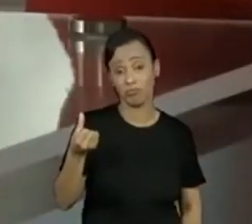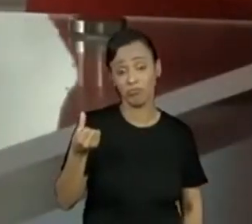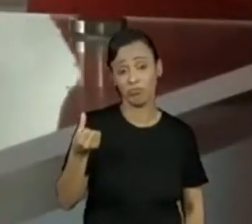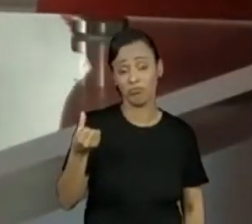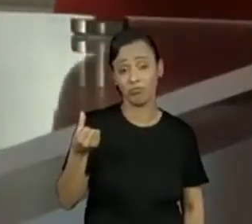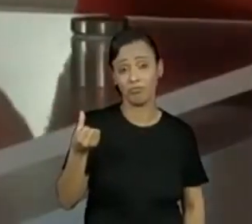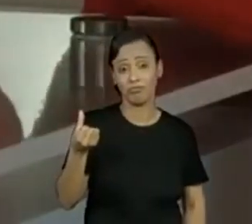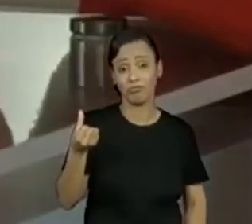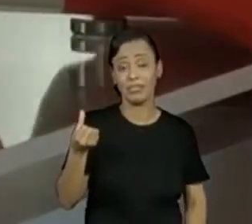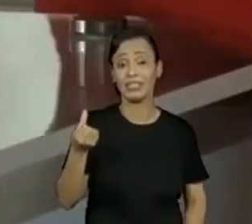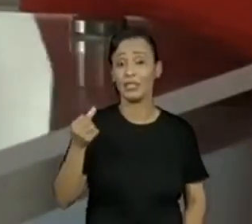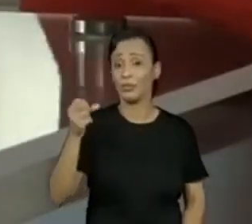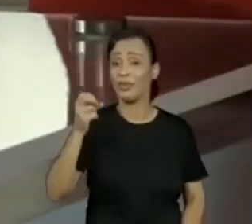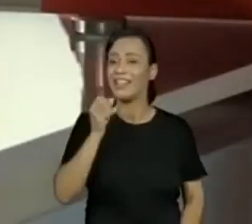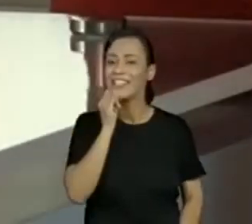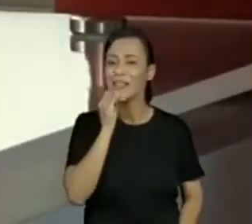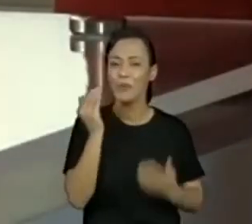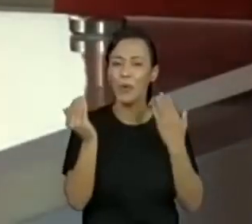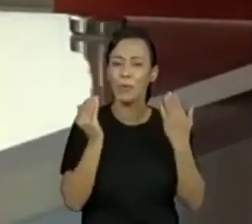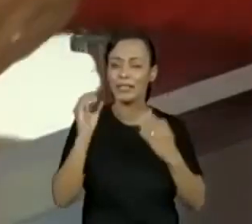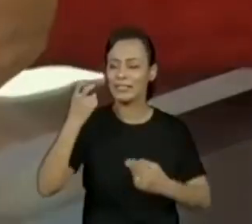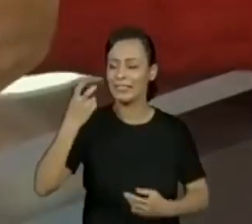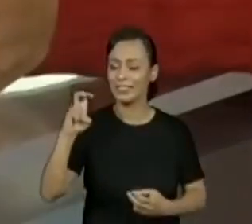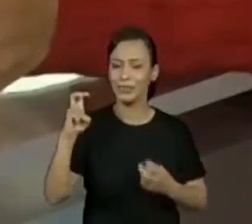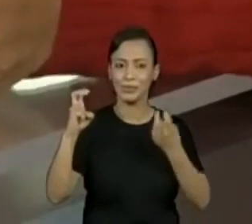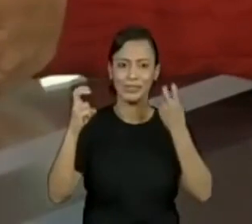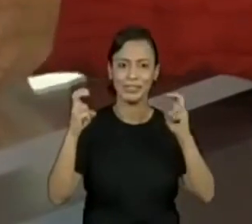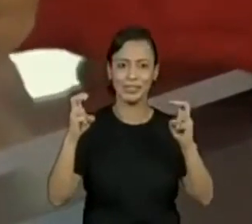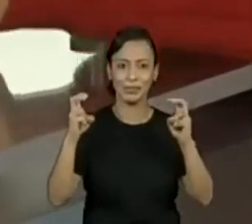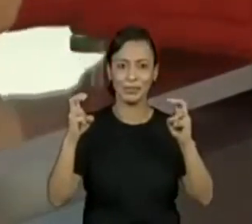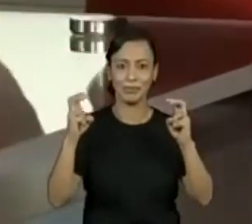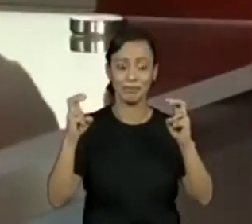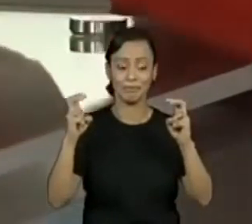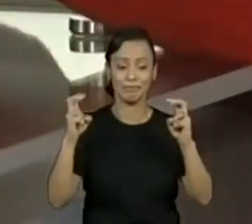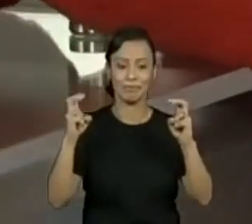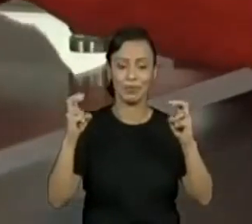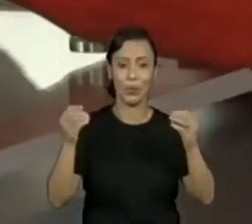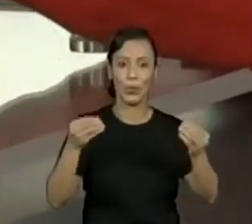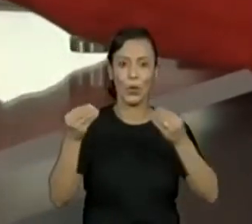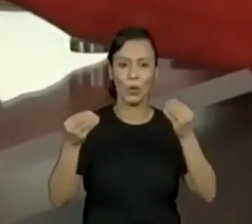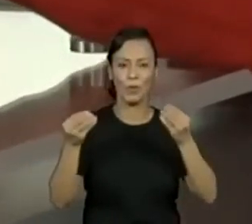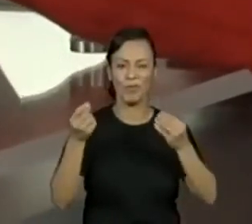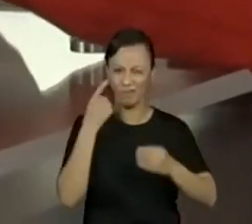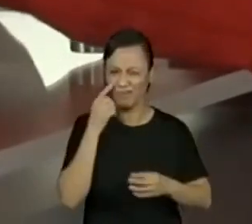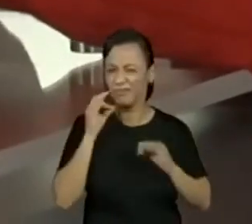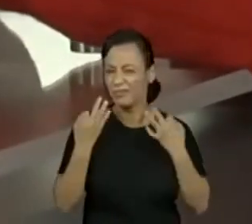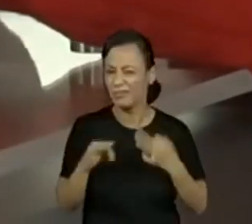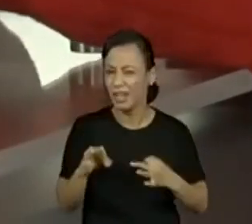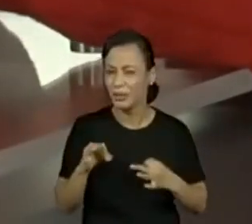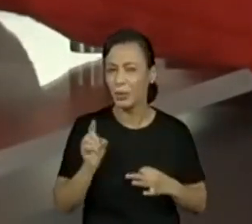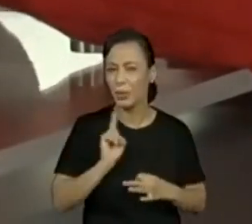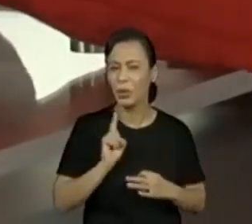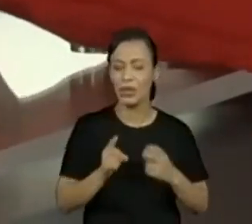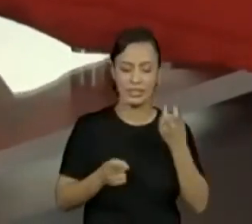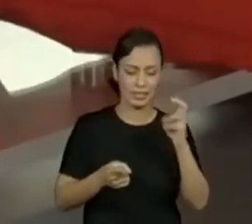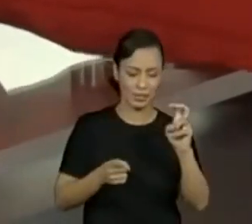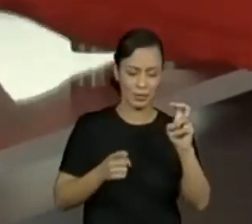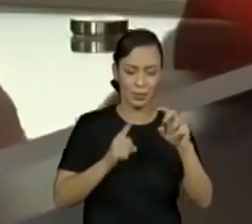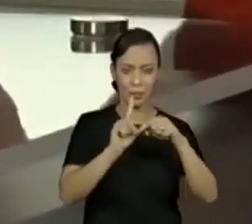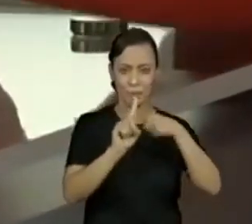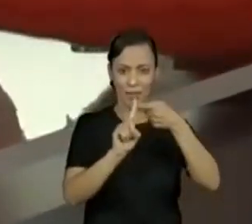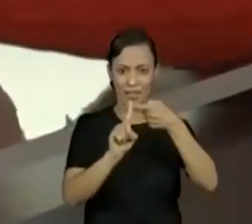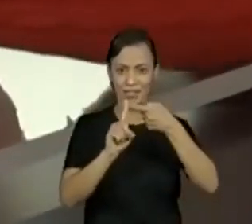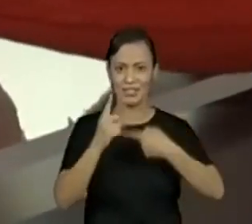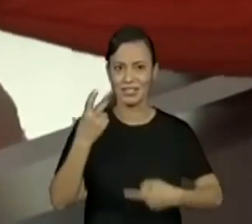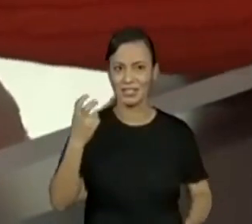Olha lá. seria? A Valentina já respondeu. Ela já colocou lá para a gente? Ela respondeu. Então, vamos só contar para ver se esse cinco mais cinco, olha só,